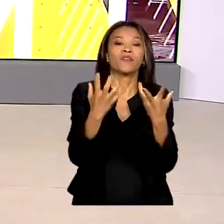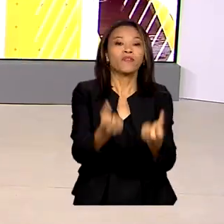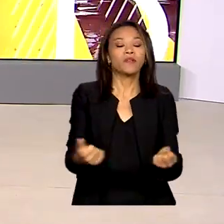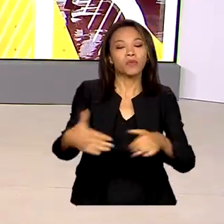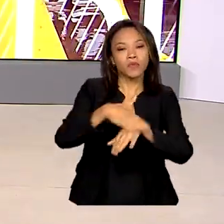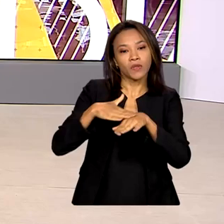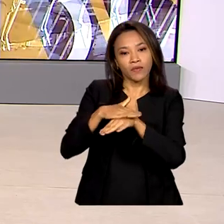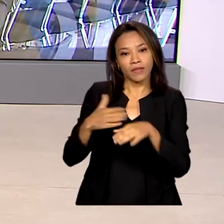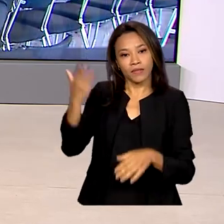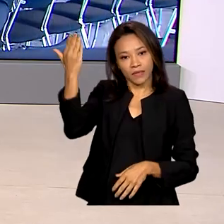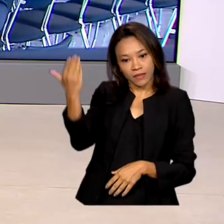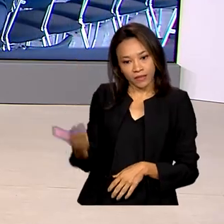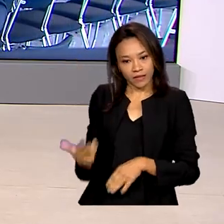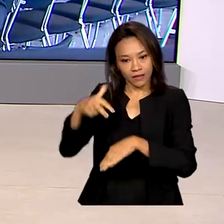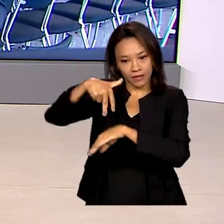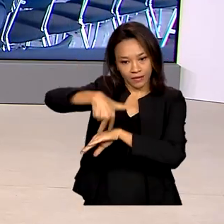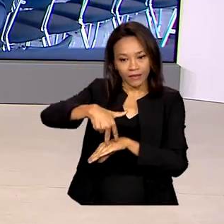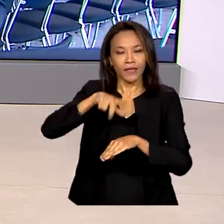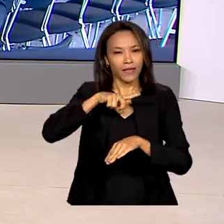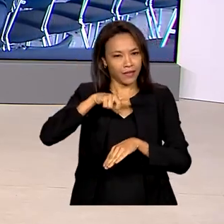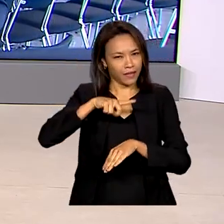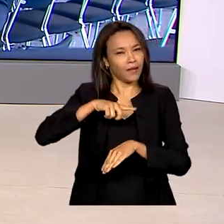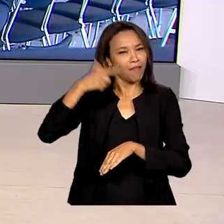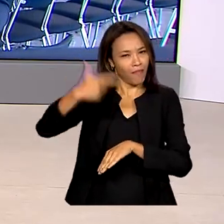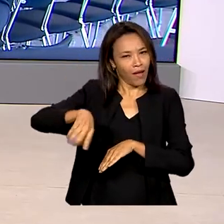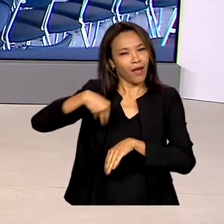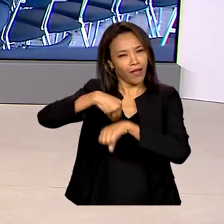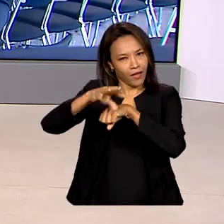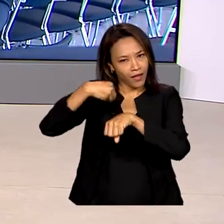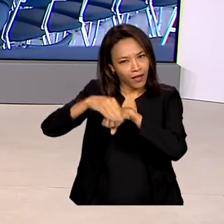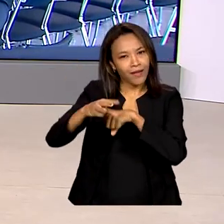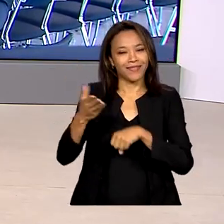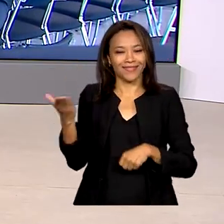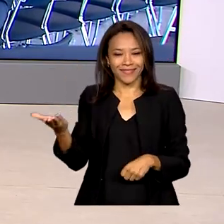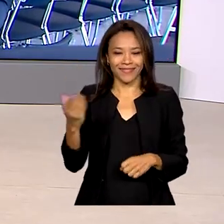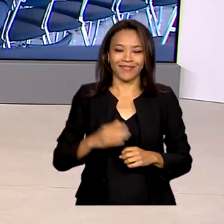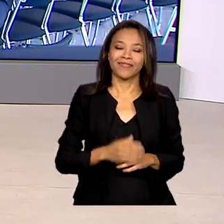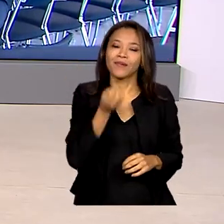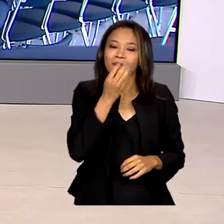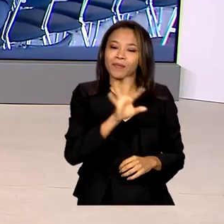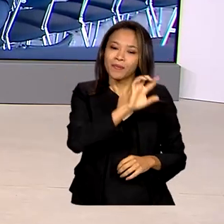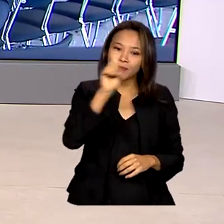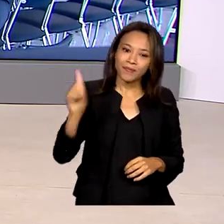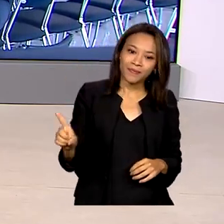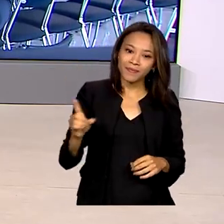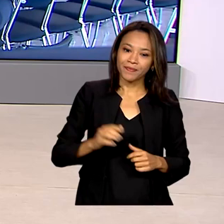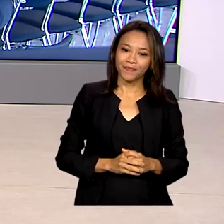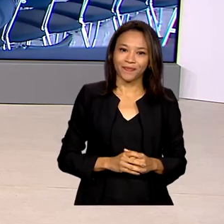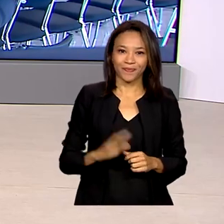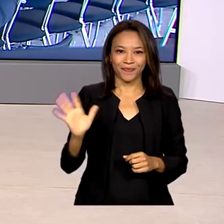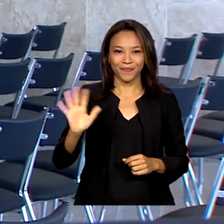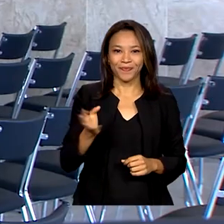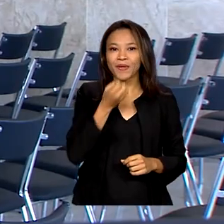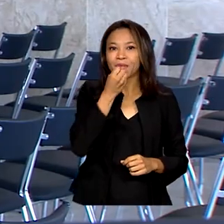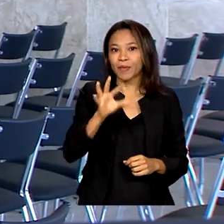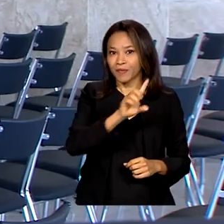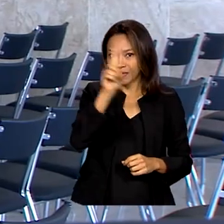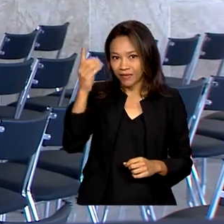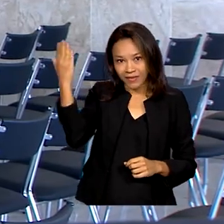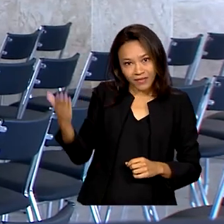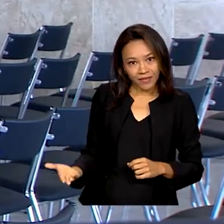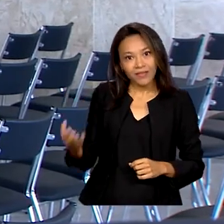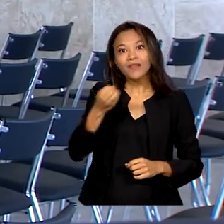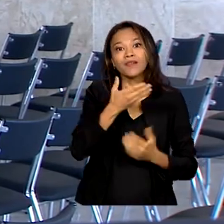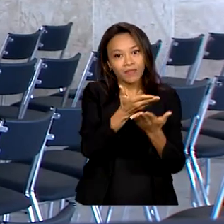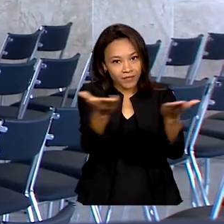repórter Glauco de Queiroz, que traz mais informações para a gente. Bom dia, Glauco. Olá, Vanessa. Bom dia para você e bom